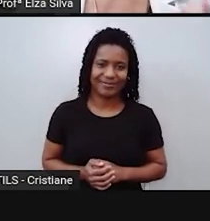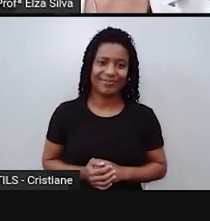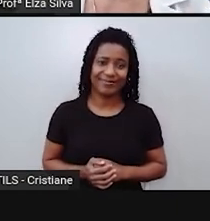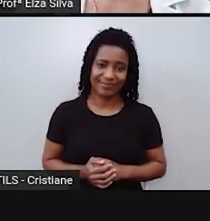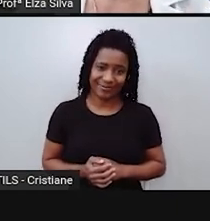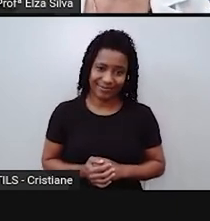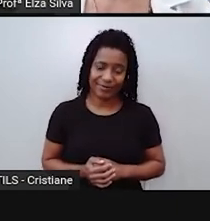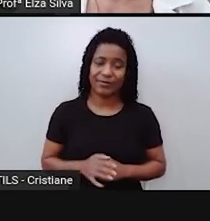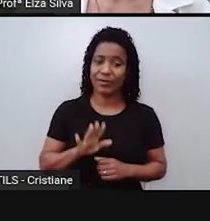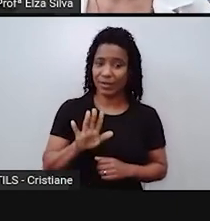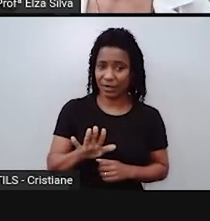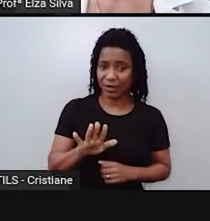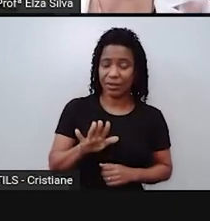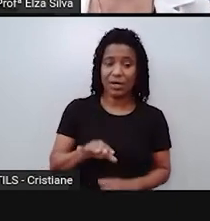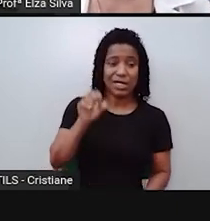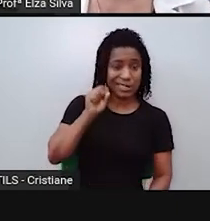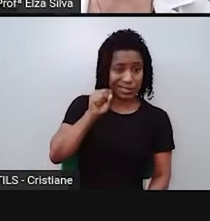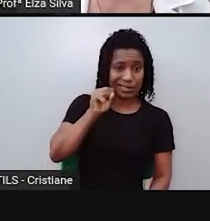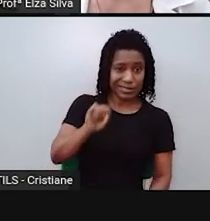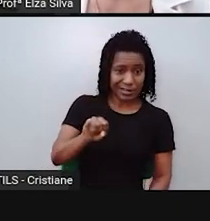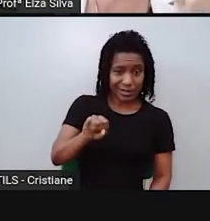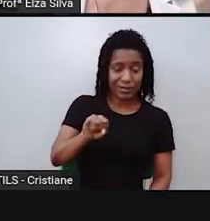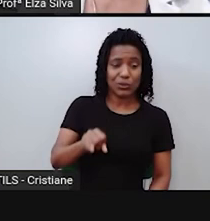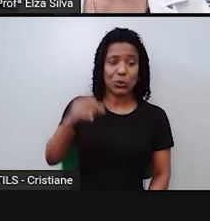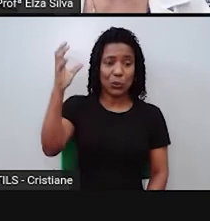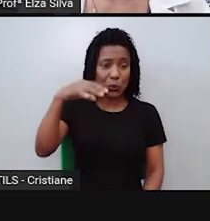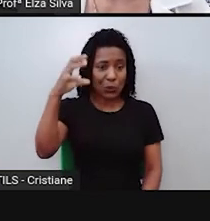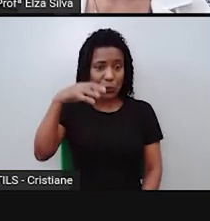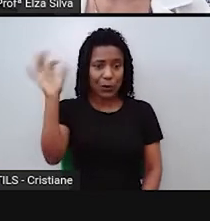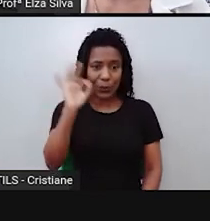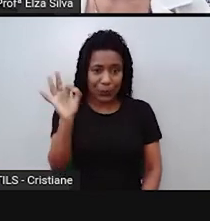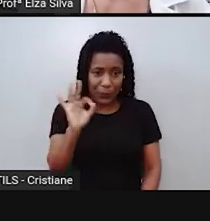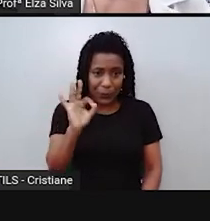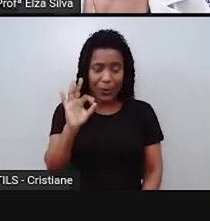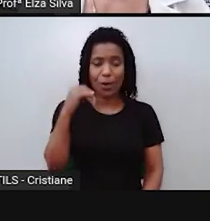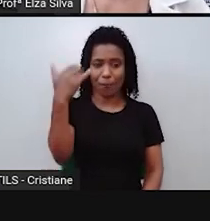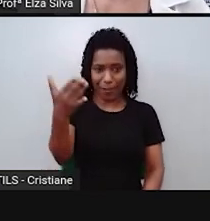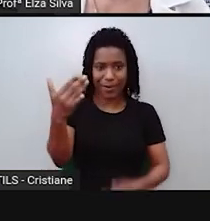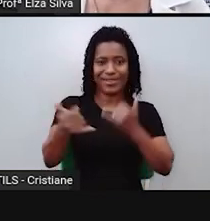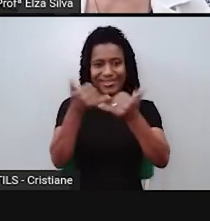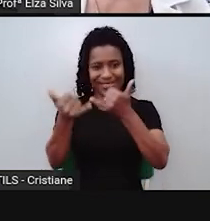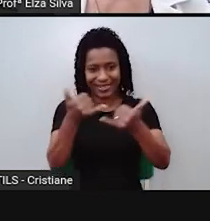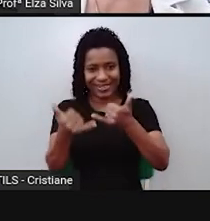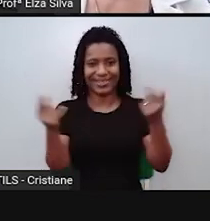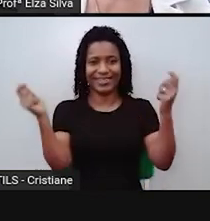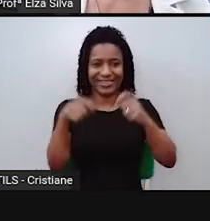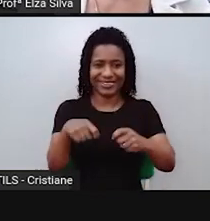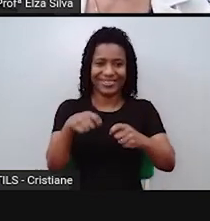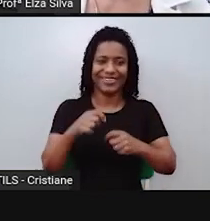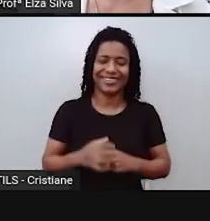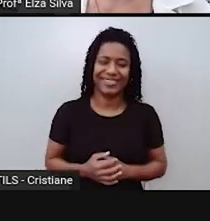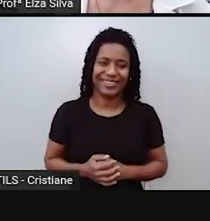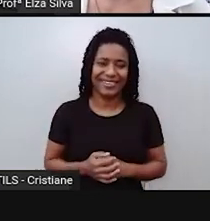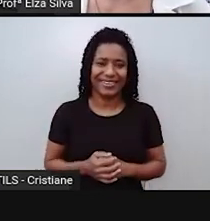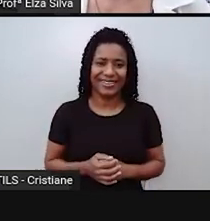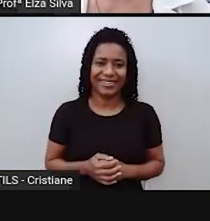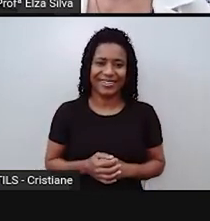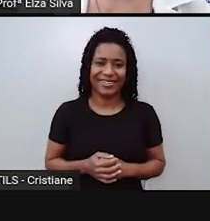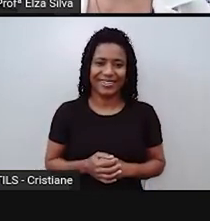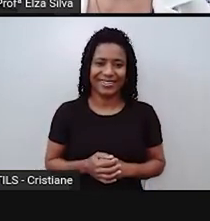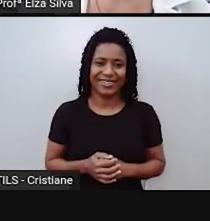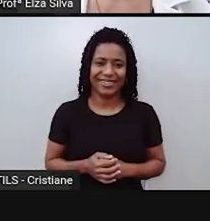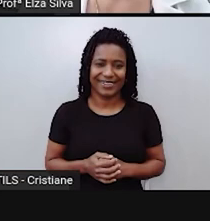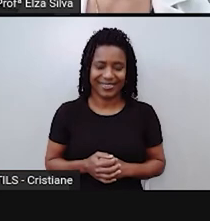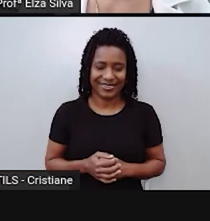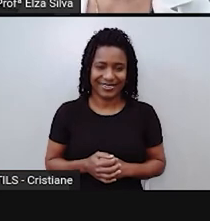Se não chover, nós vamos brincar lá fora. Número 9. He is not going to leave